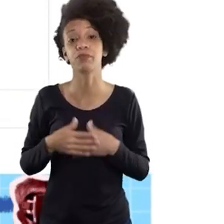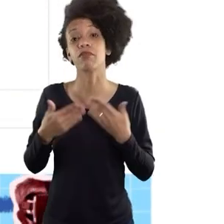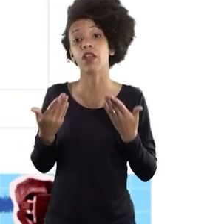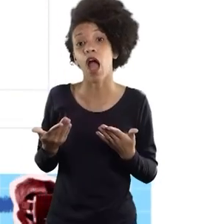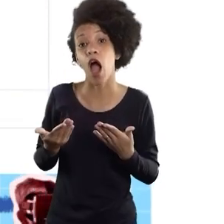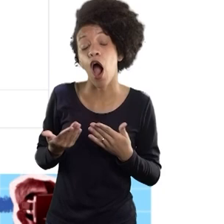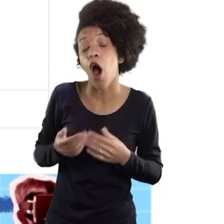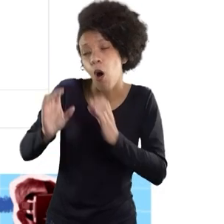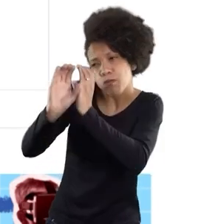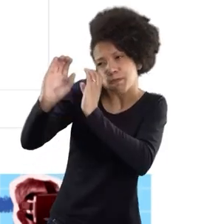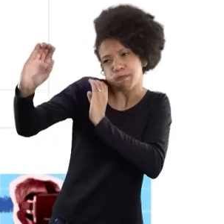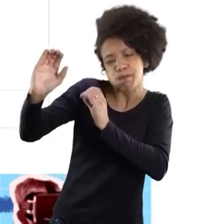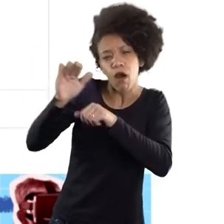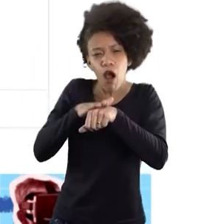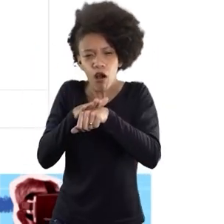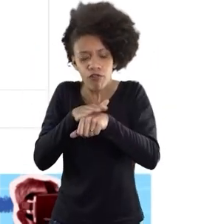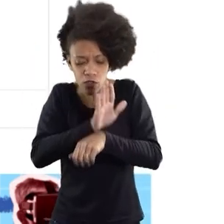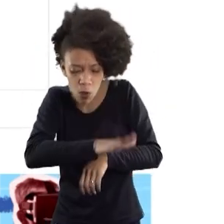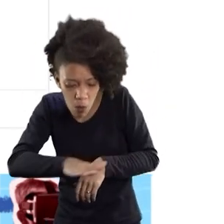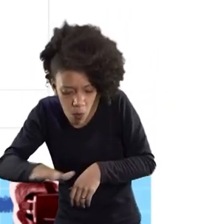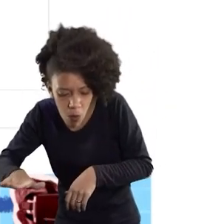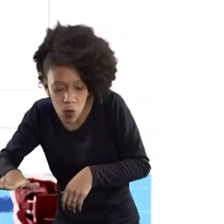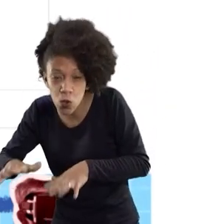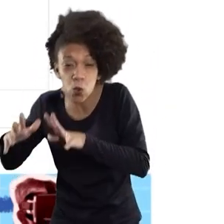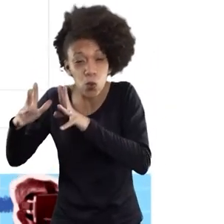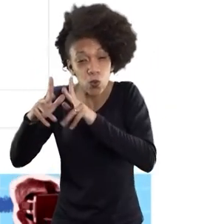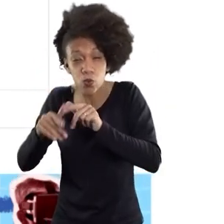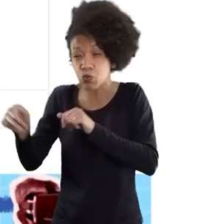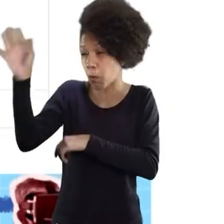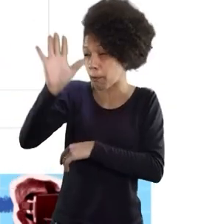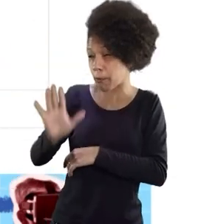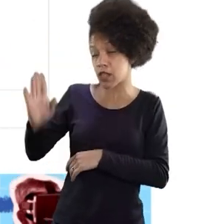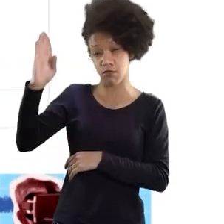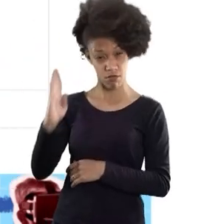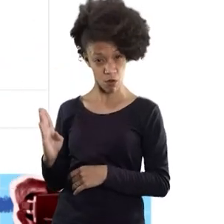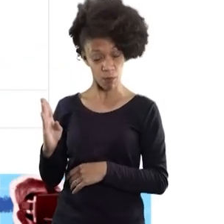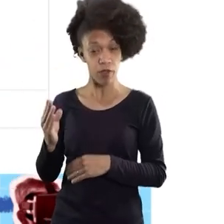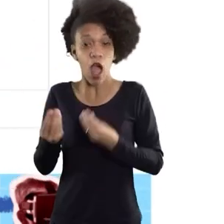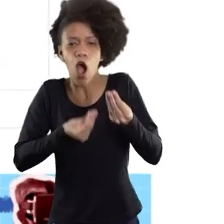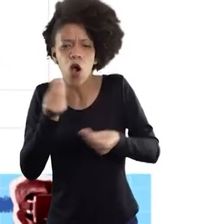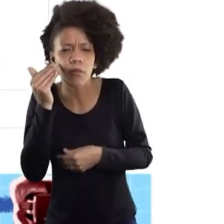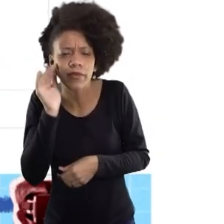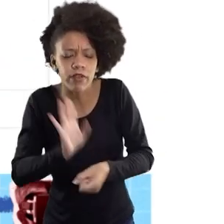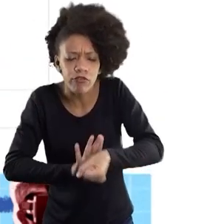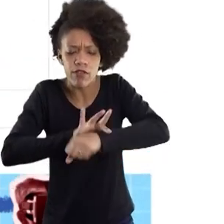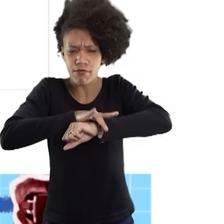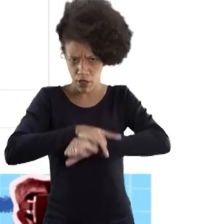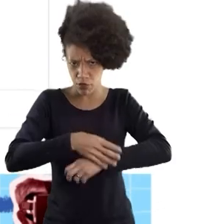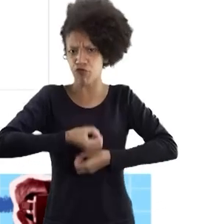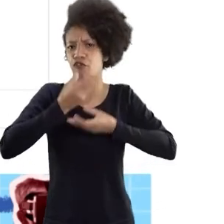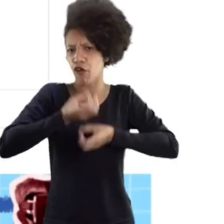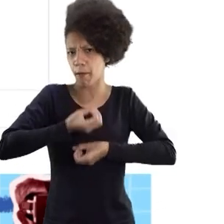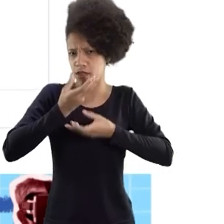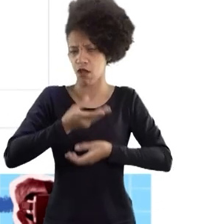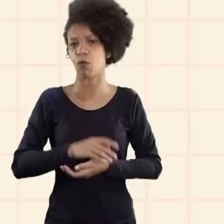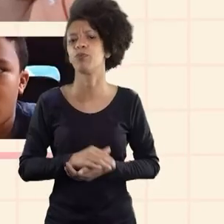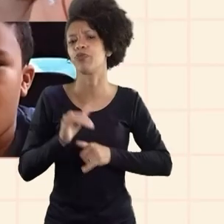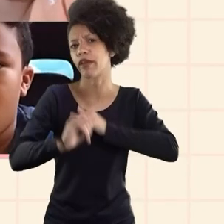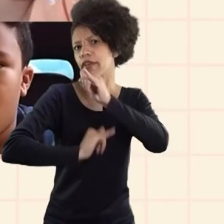falou com crianças de todo o Brasil para saber como elas entendem a segurança de dados na internet